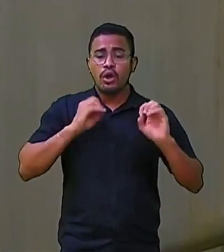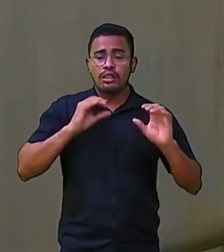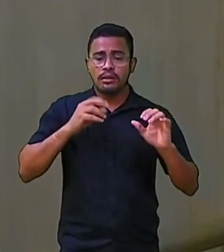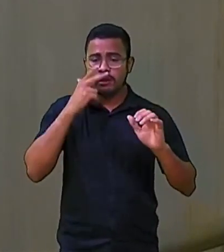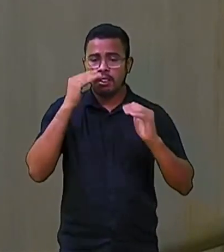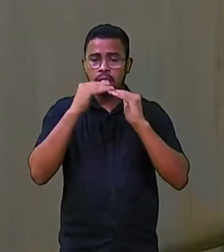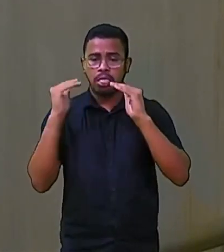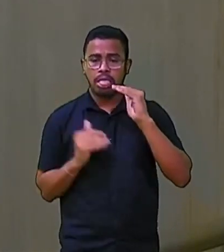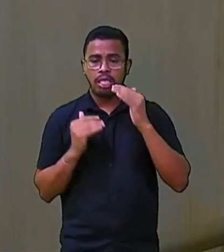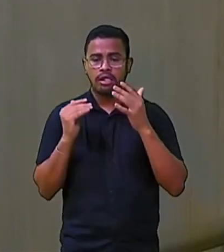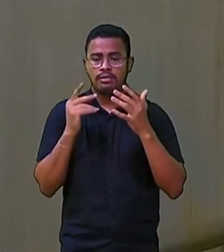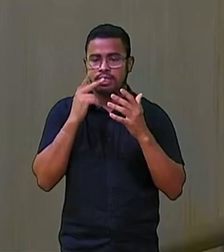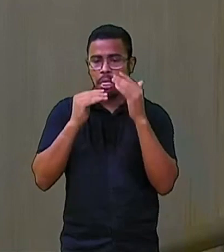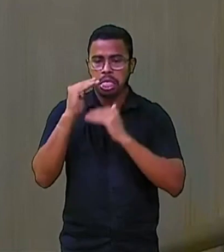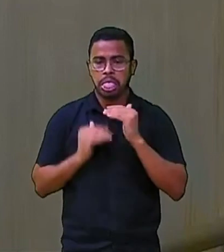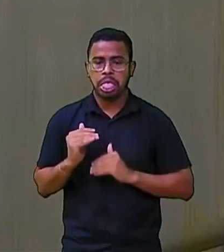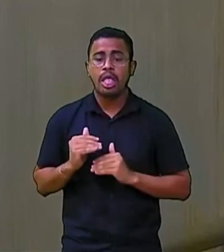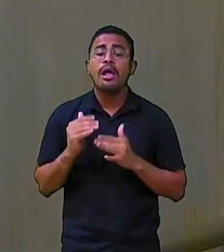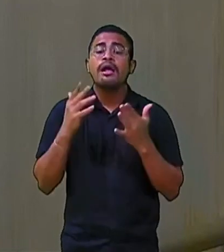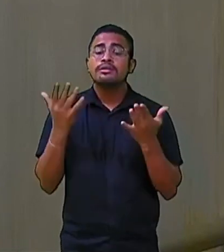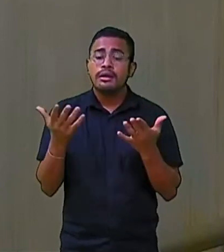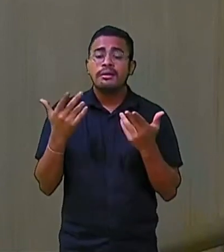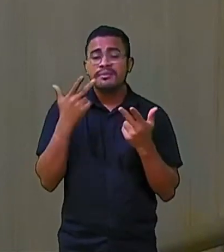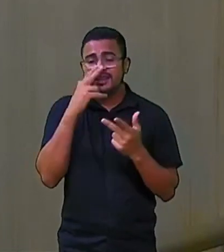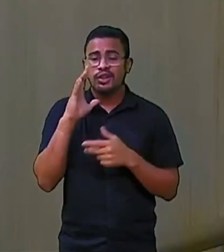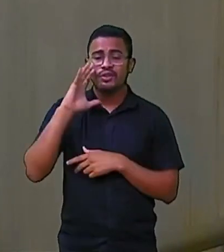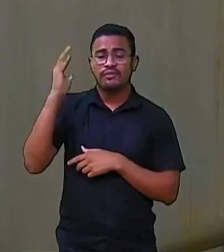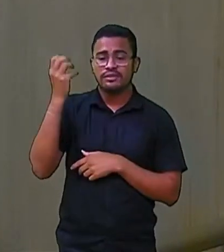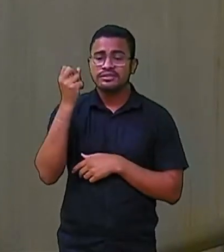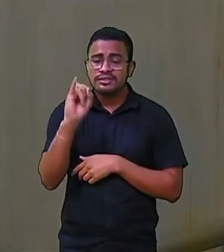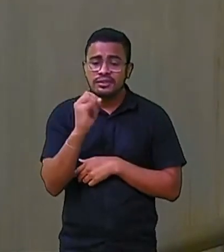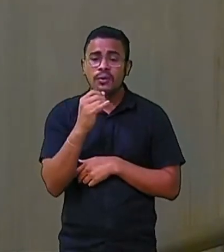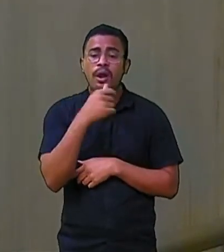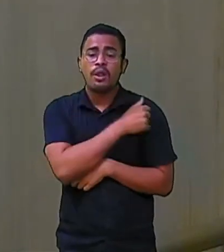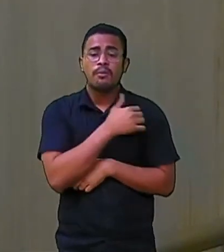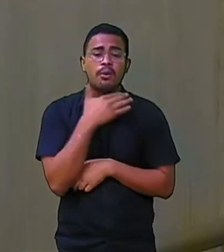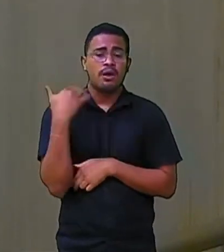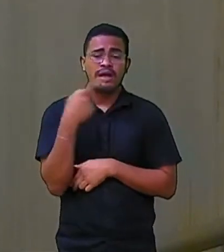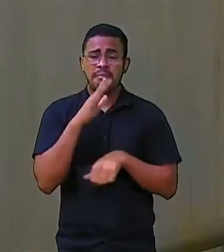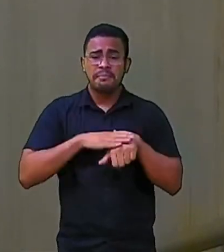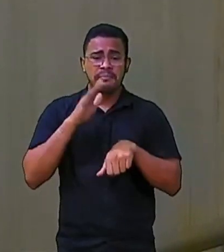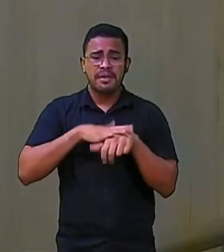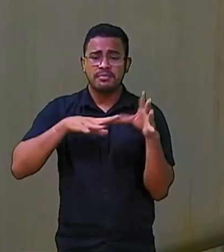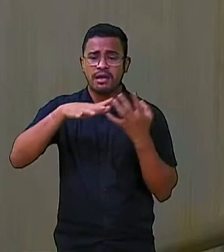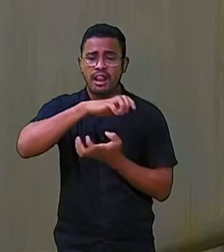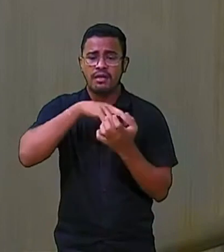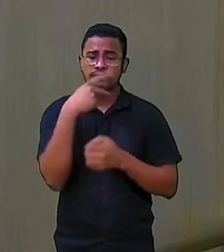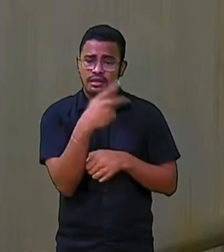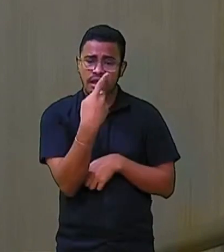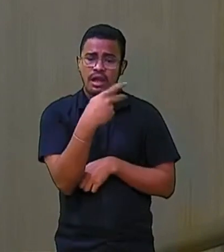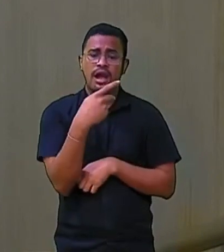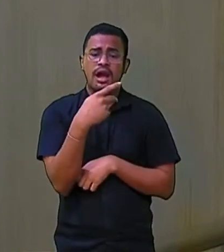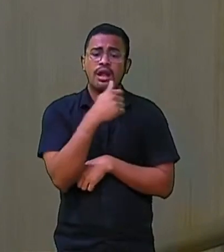água baixa, só haverá solução quando o aluno morrer Não sou eu que estou dizendo não, são os alunos daqui, os